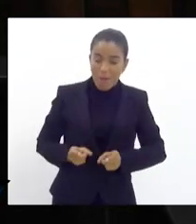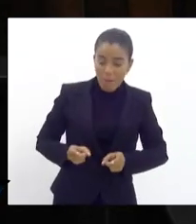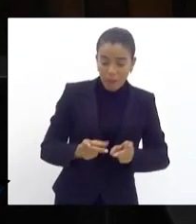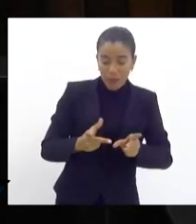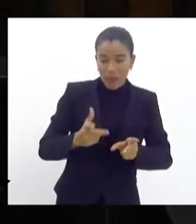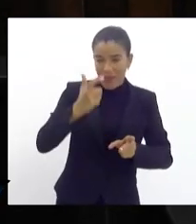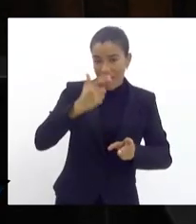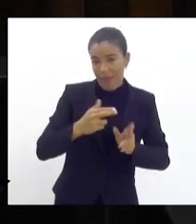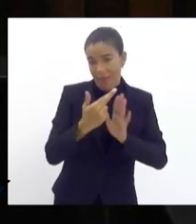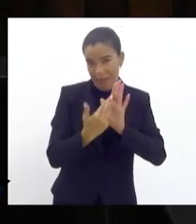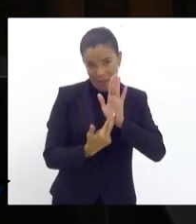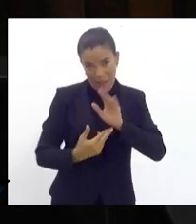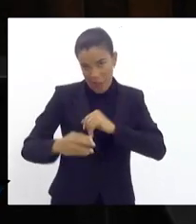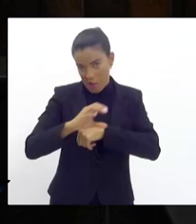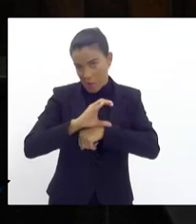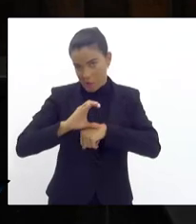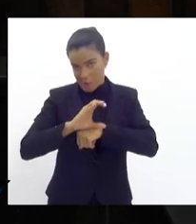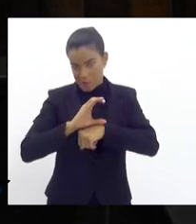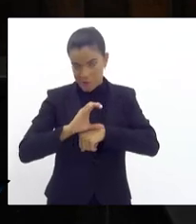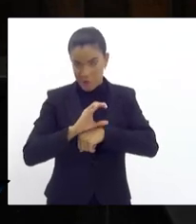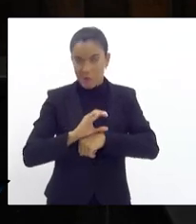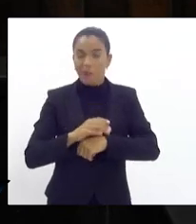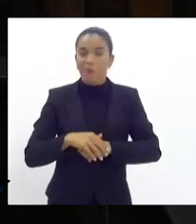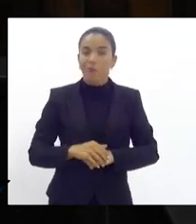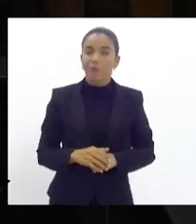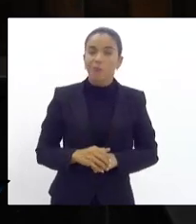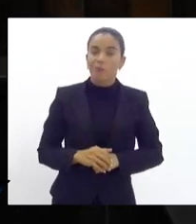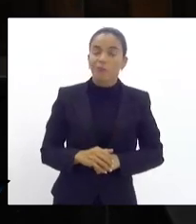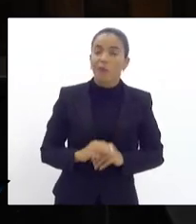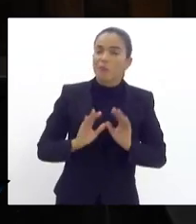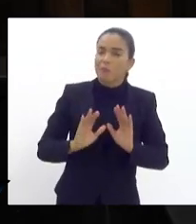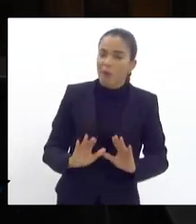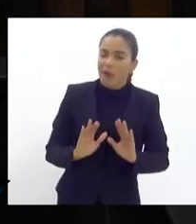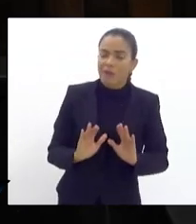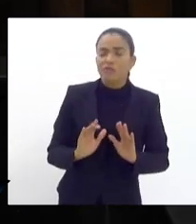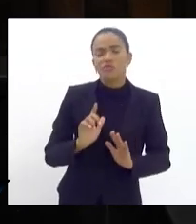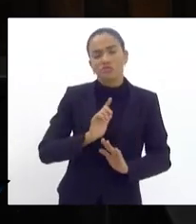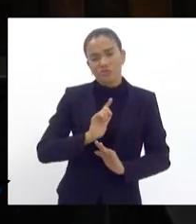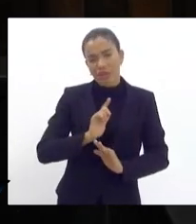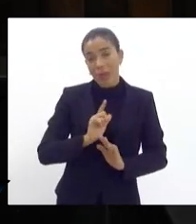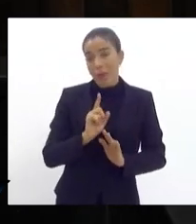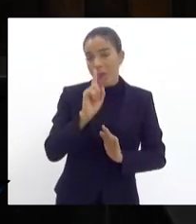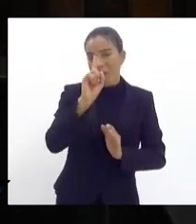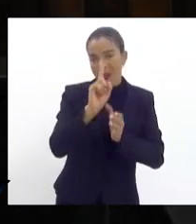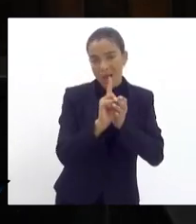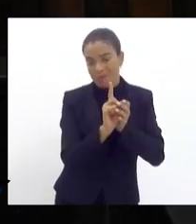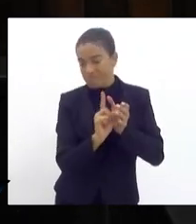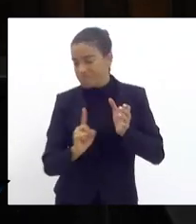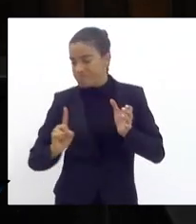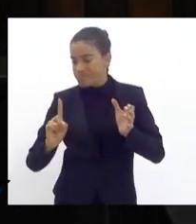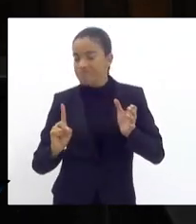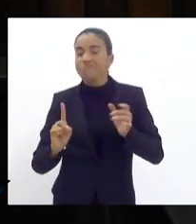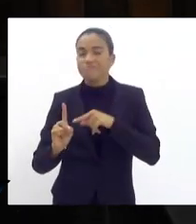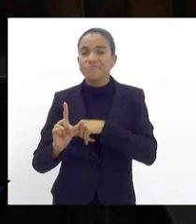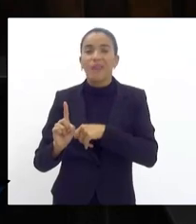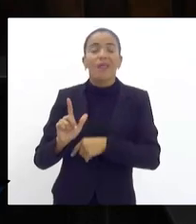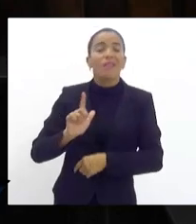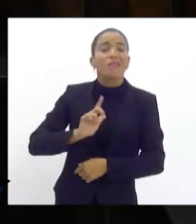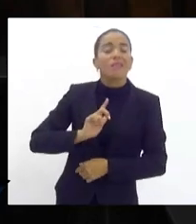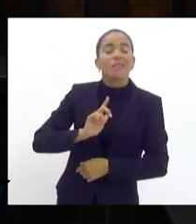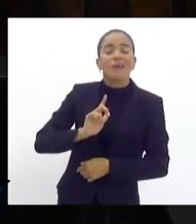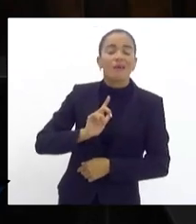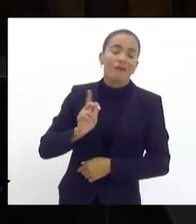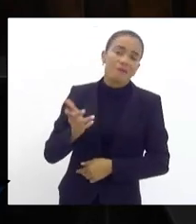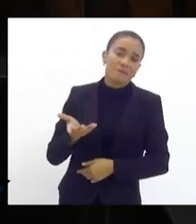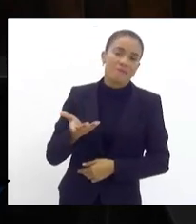constitucional. Ocorre que tem uma exceção. Quando se trata